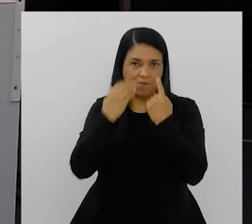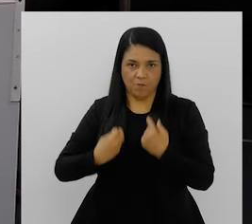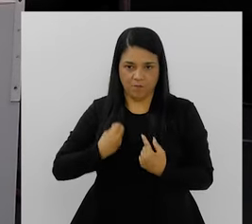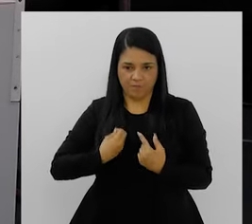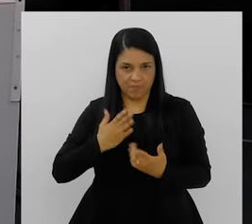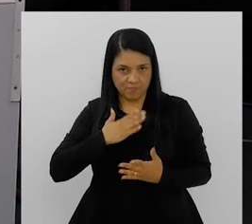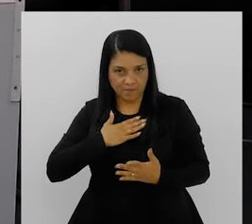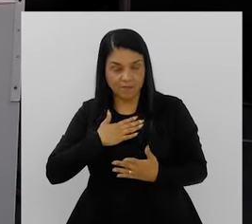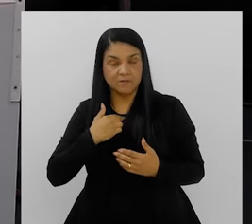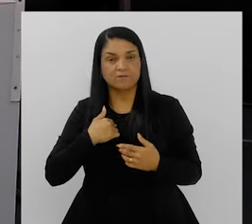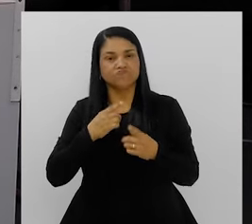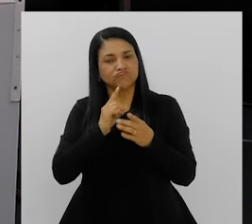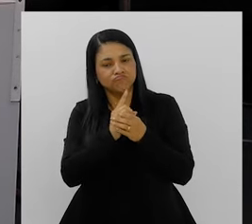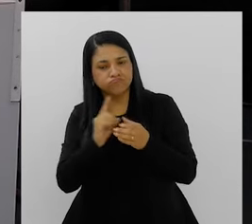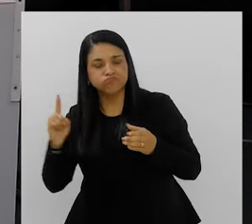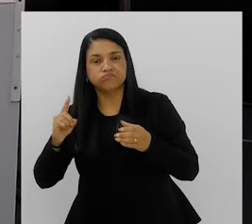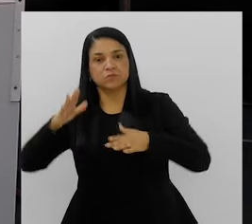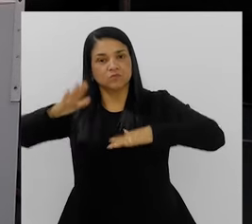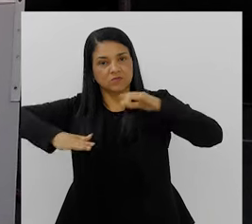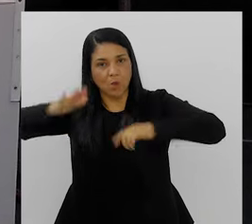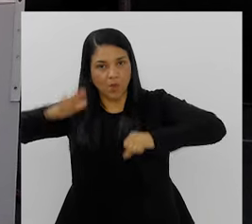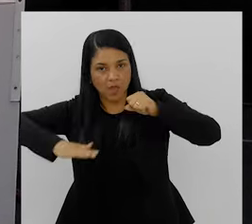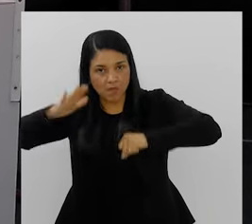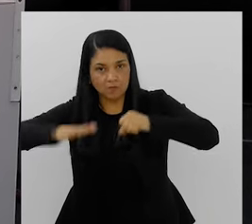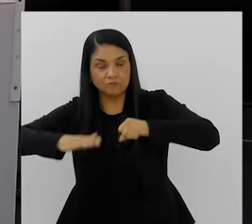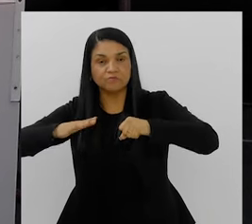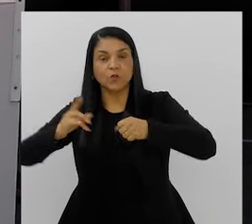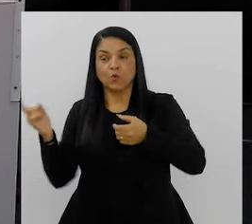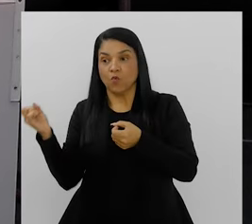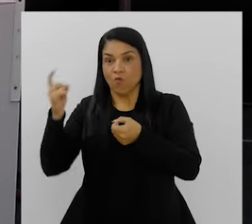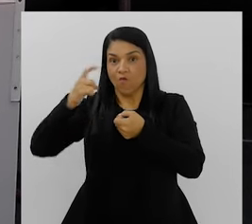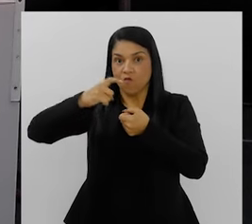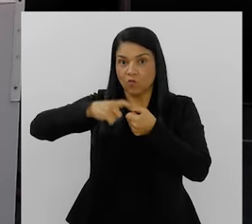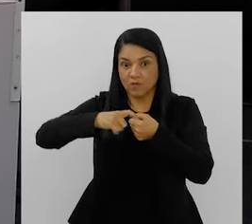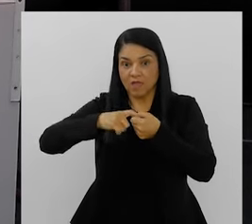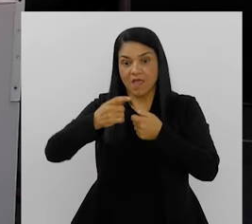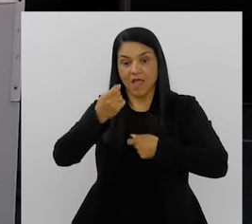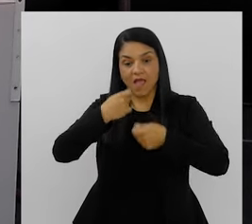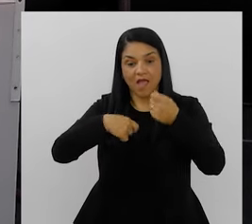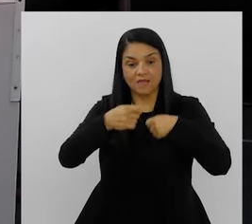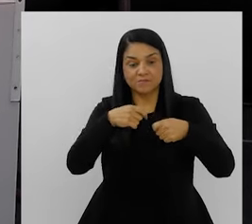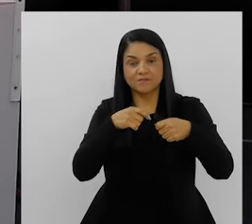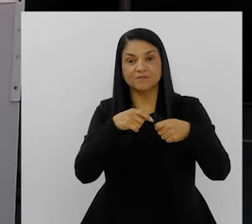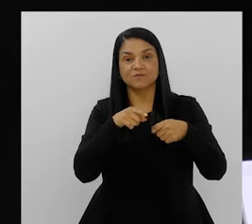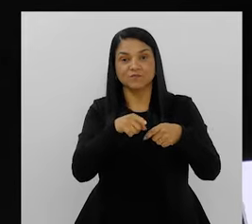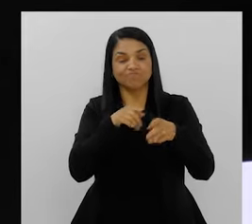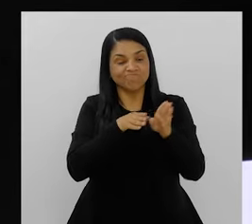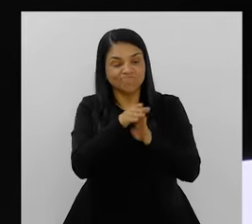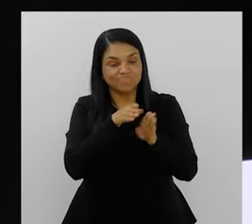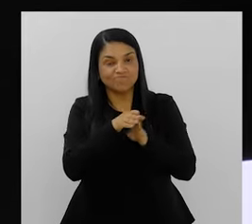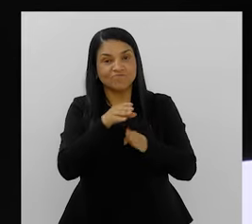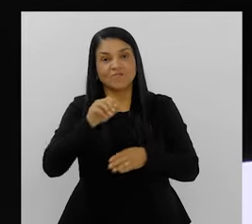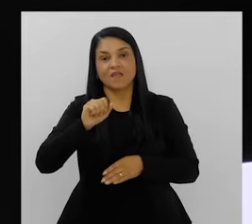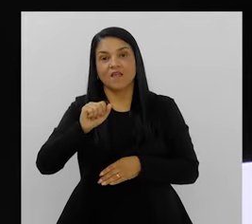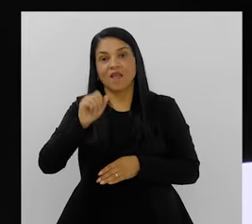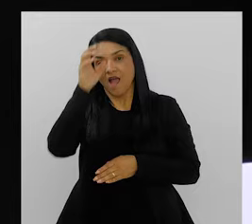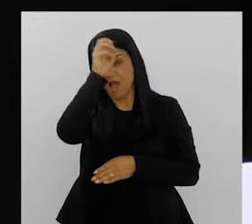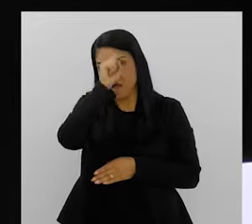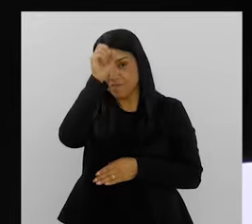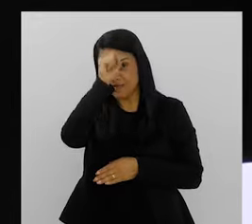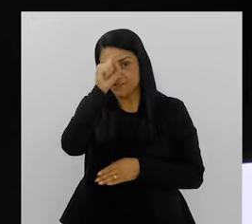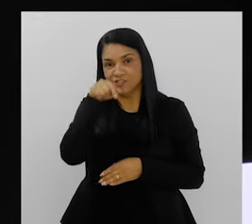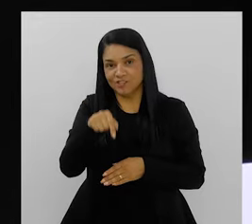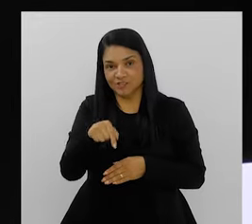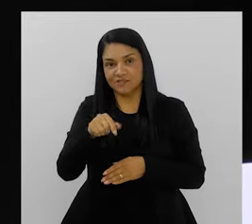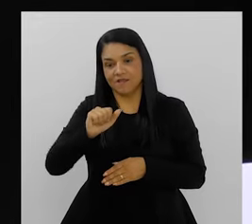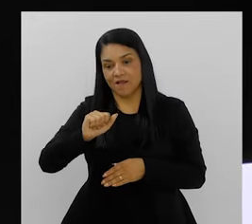aí, eu fiquei algum tempo ausente do Salgueiro, quando eu volto, eu volto administrando o Aprendiz do Salgueiro, que é a minha memória afetiva de uma vida